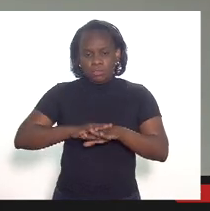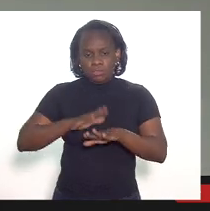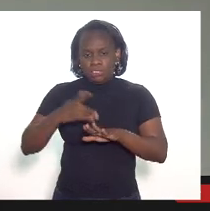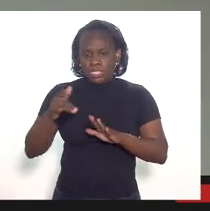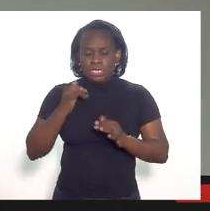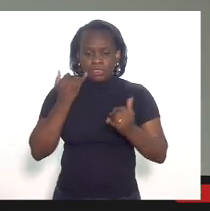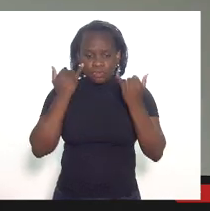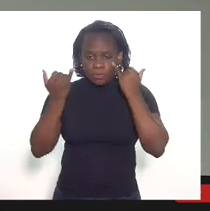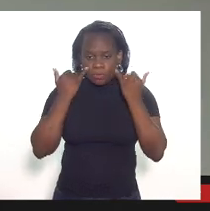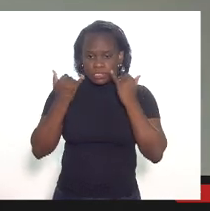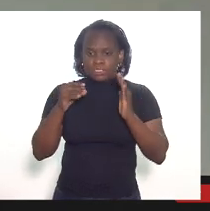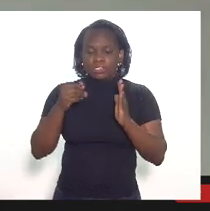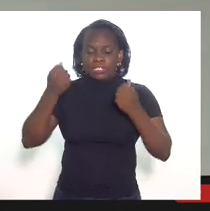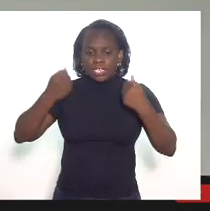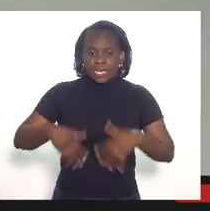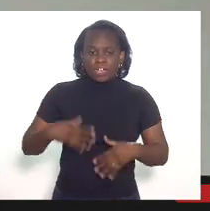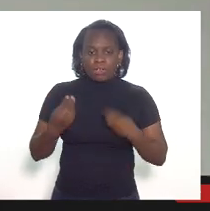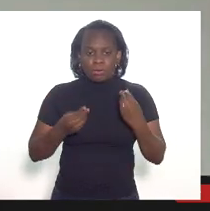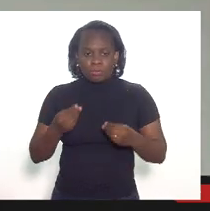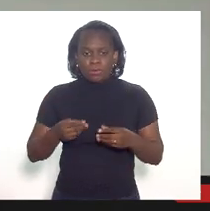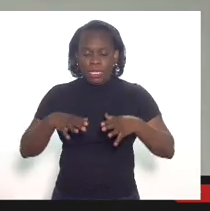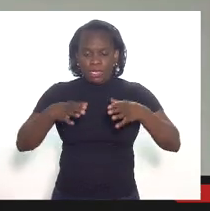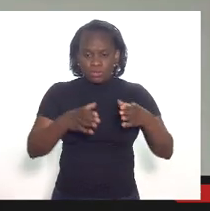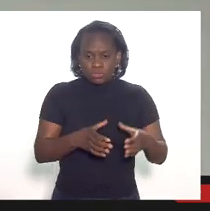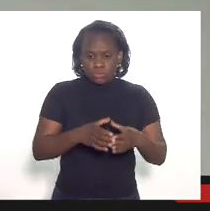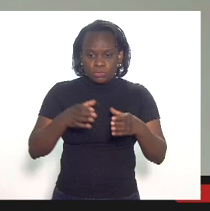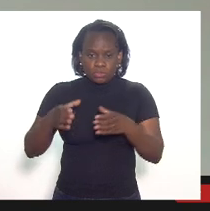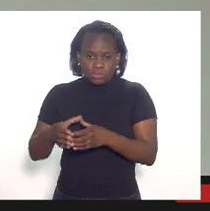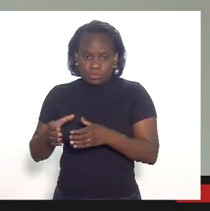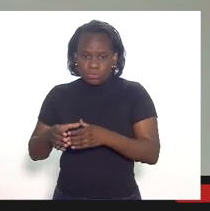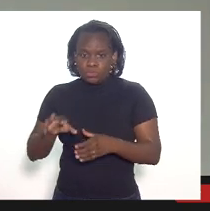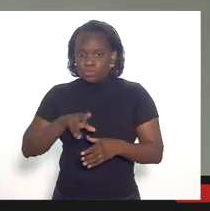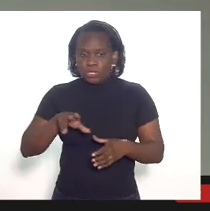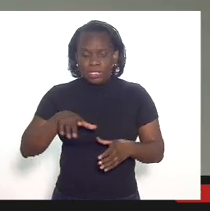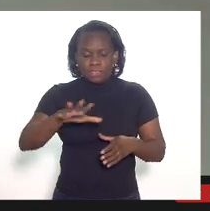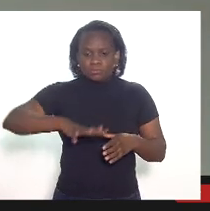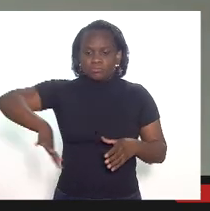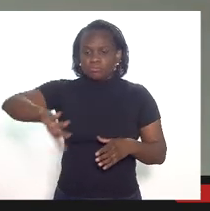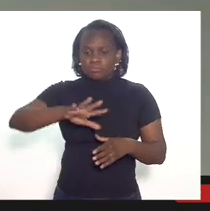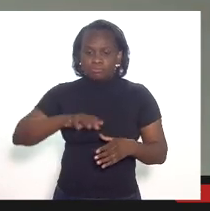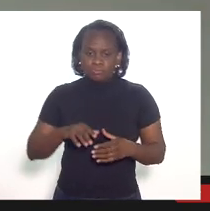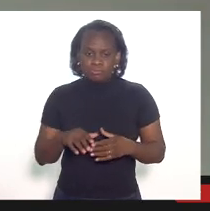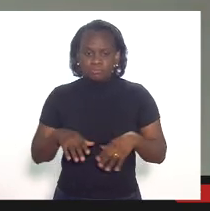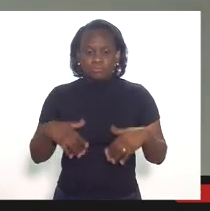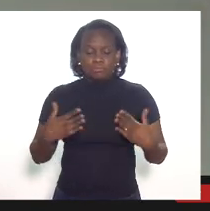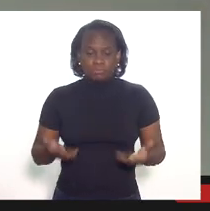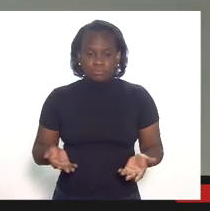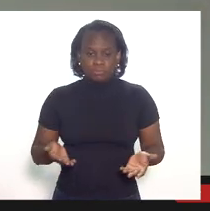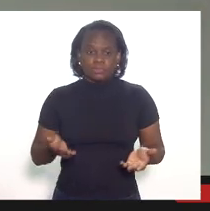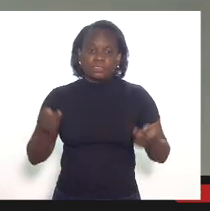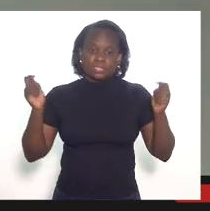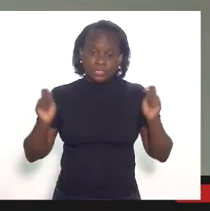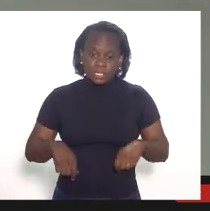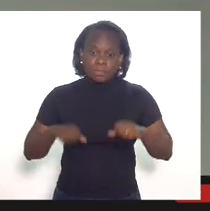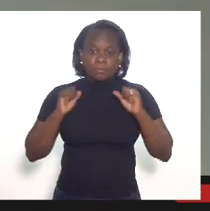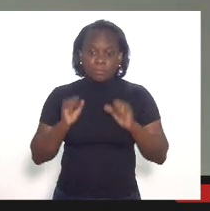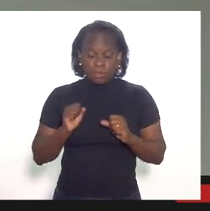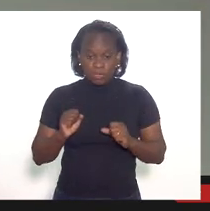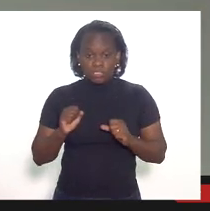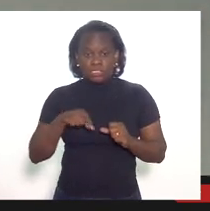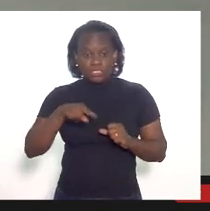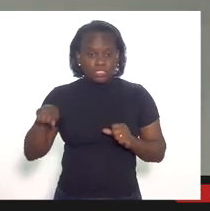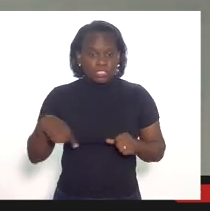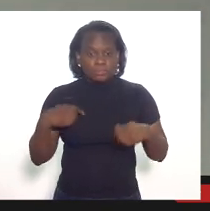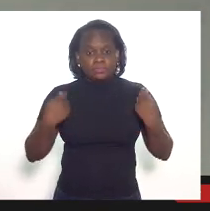informações de custos por blocos e não por campos, ou seja, é possível que a gente tenha